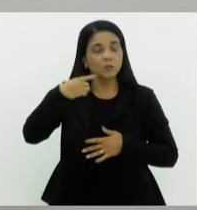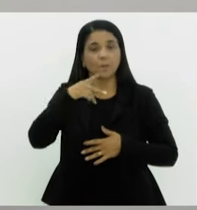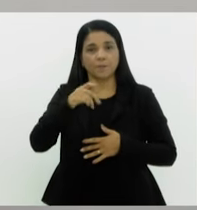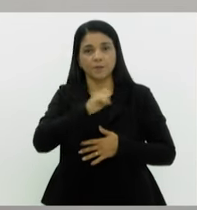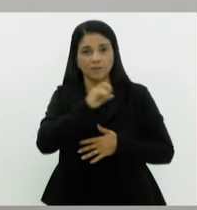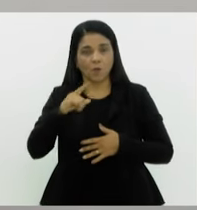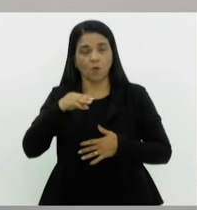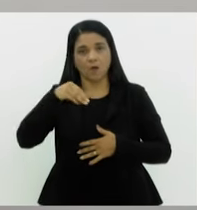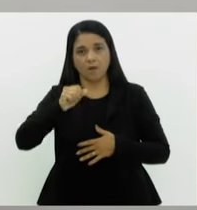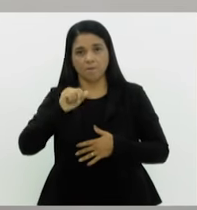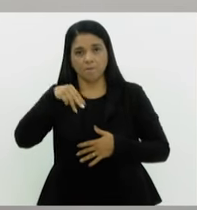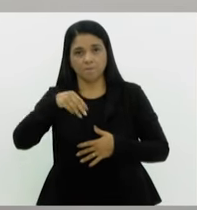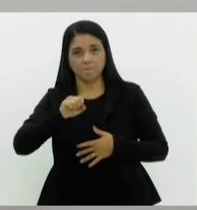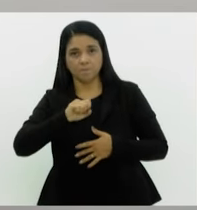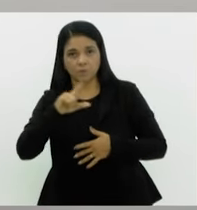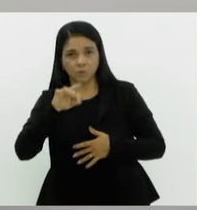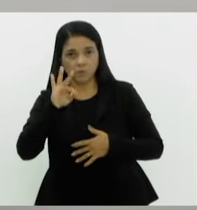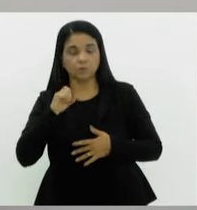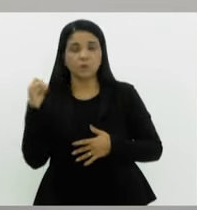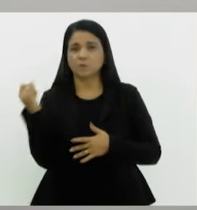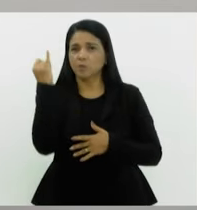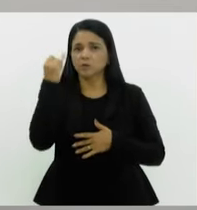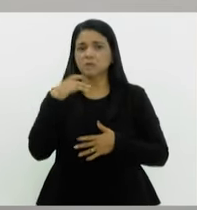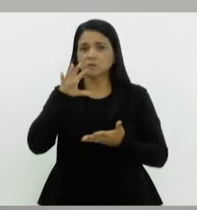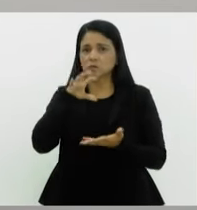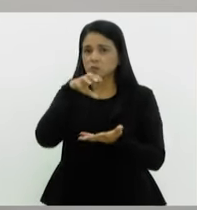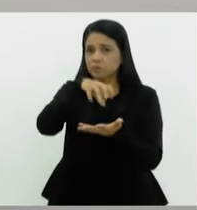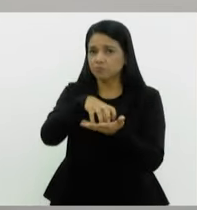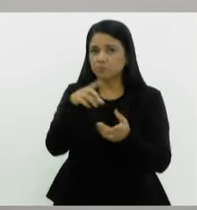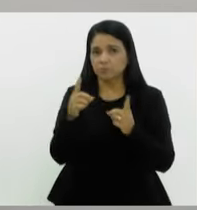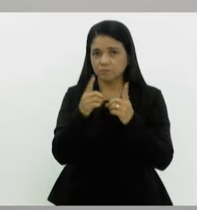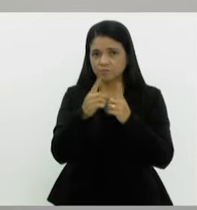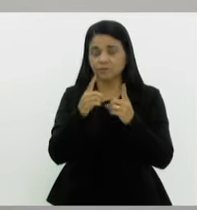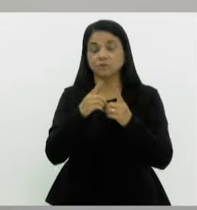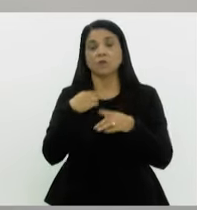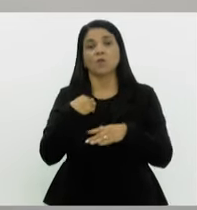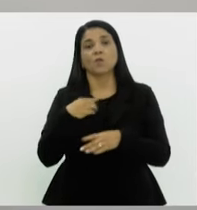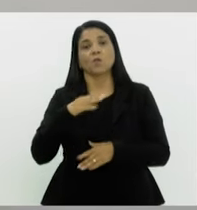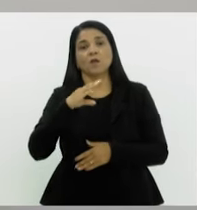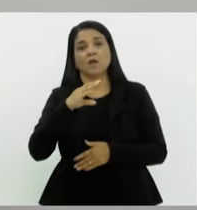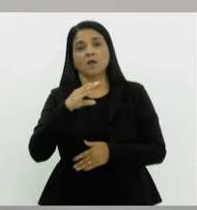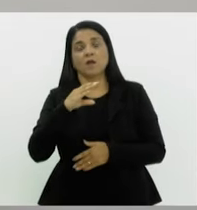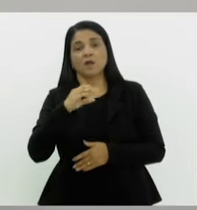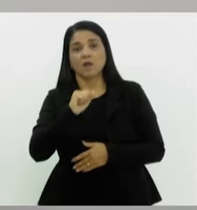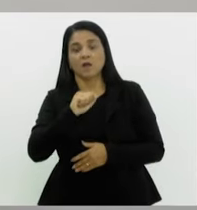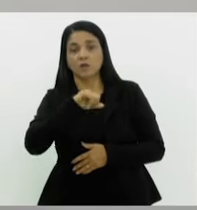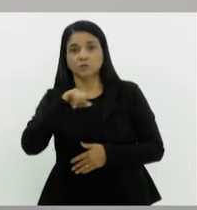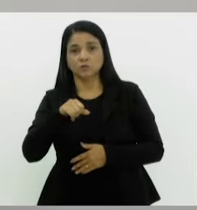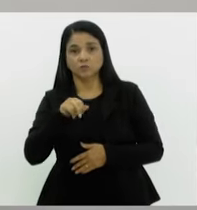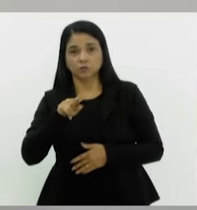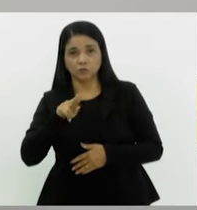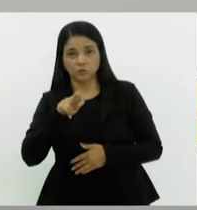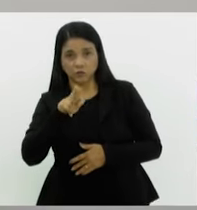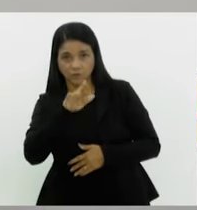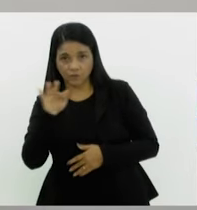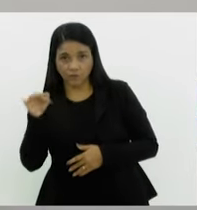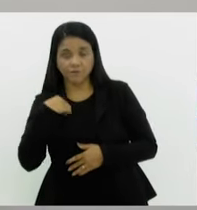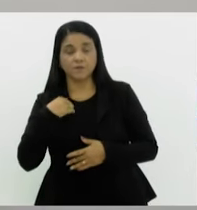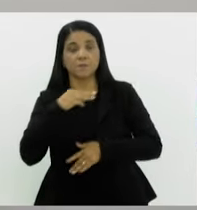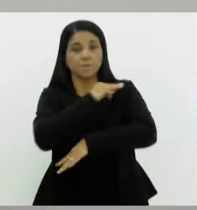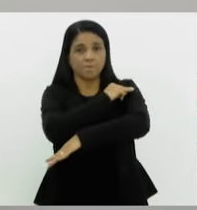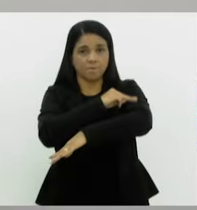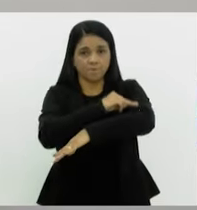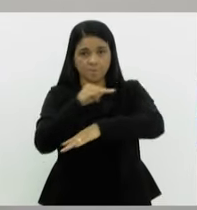reforça a importância do espaço. O nosso núcleo de práticas jurídicas, o CAJUF, em Macaé, busca atender a população